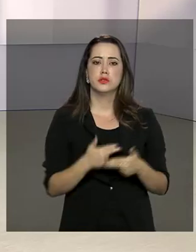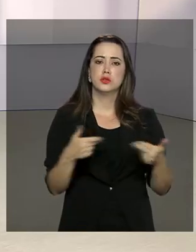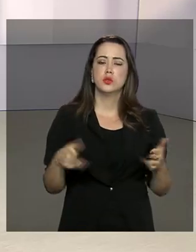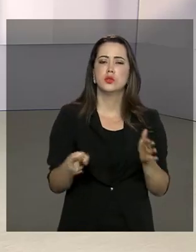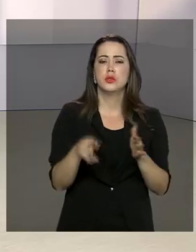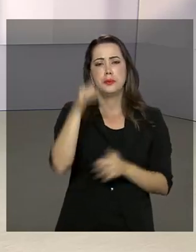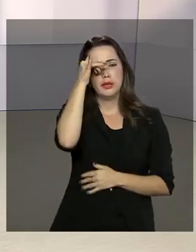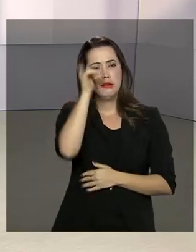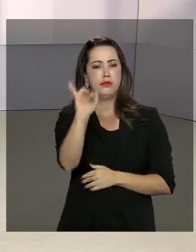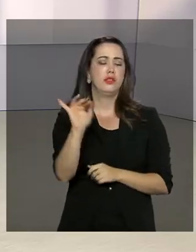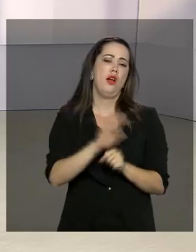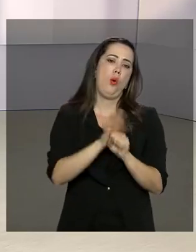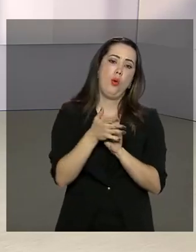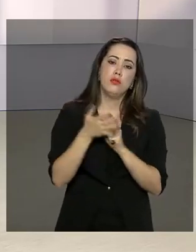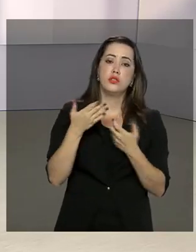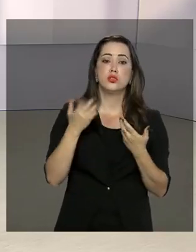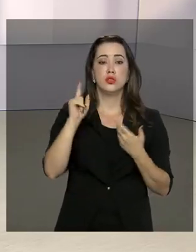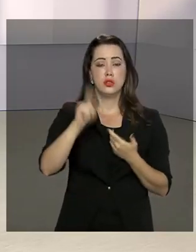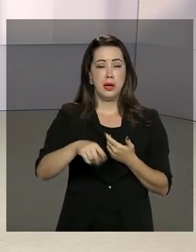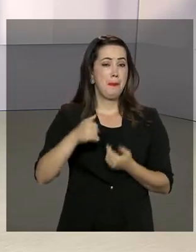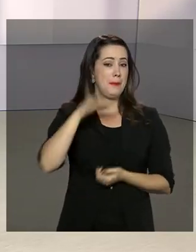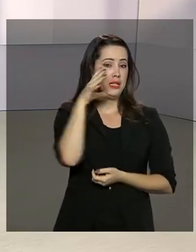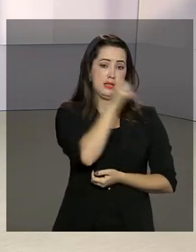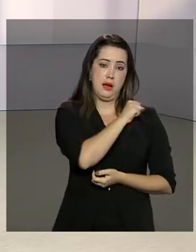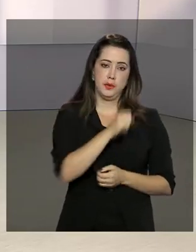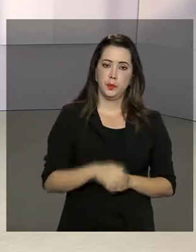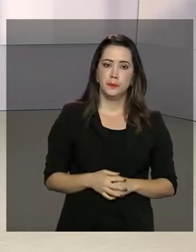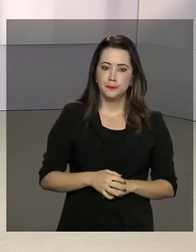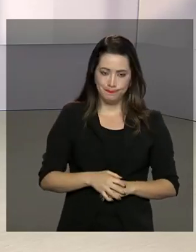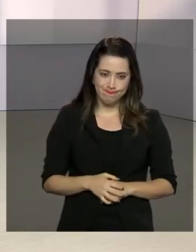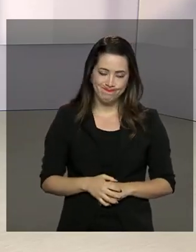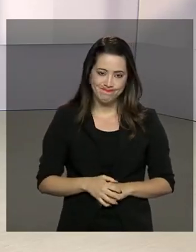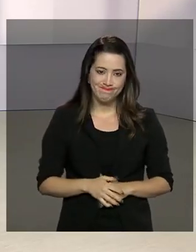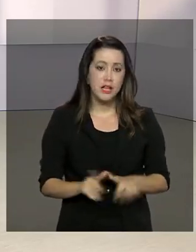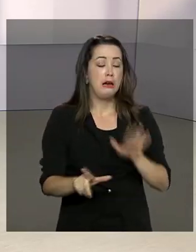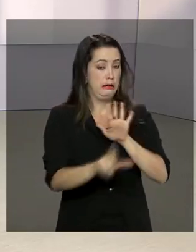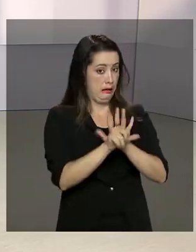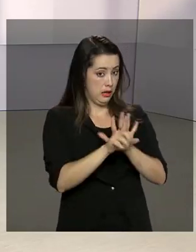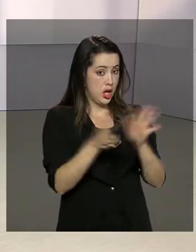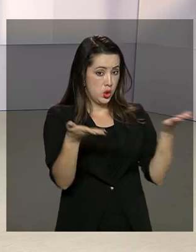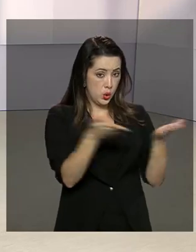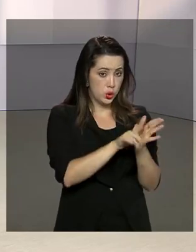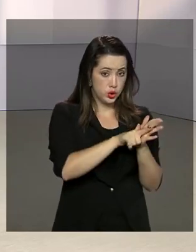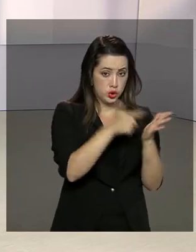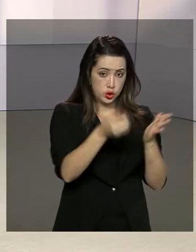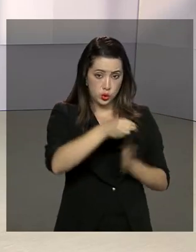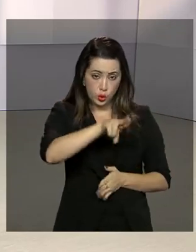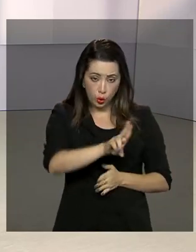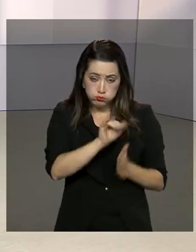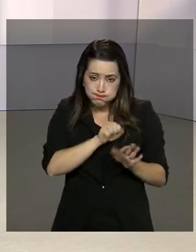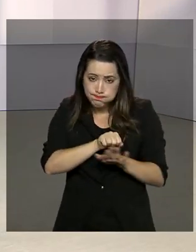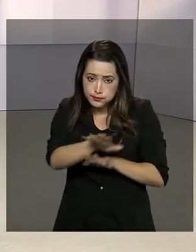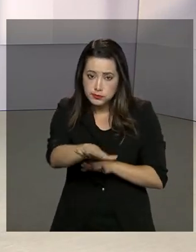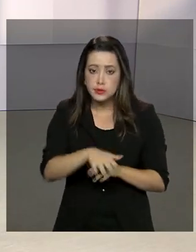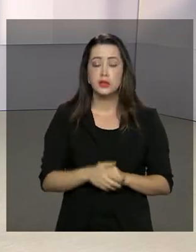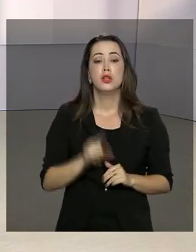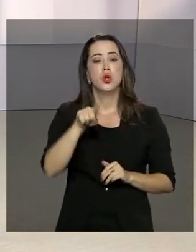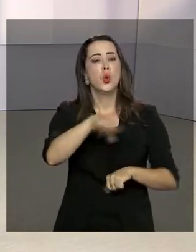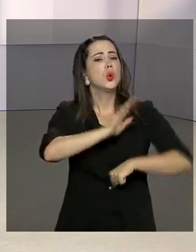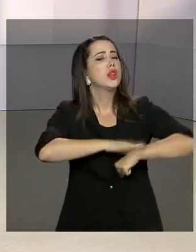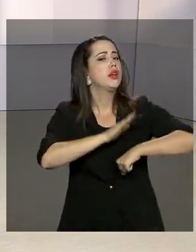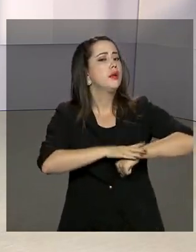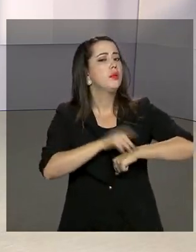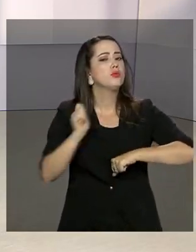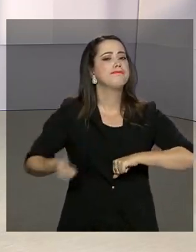produtos para combater a Covid-19 fica mais rápida. De acordo com a lei publicada no Diário Oficial da União, o prazo das